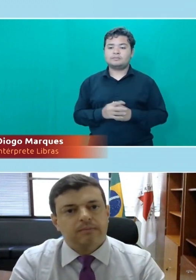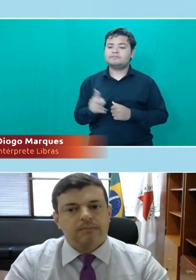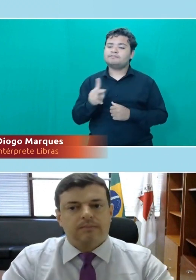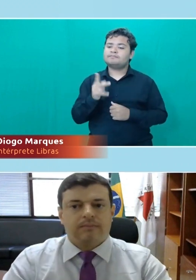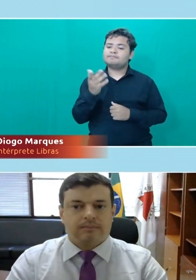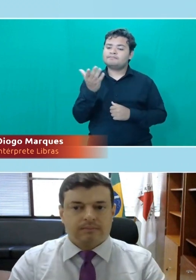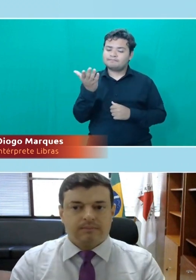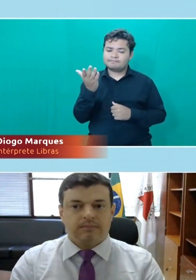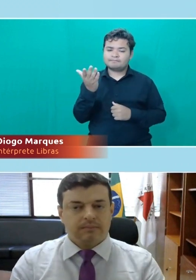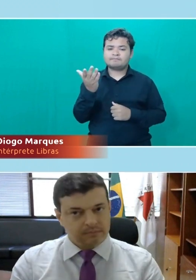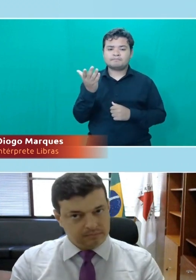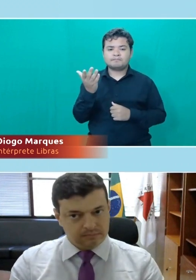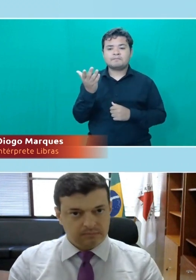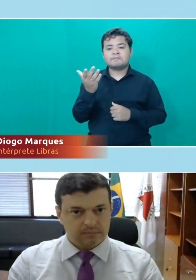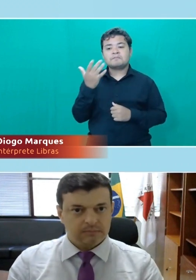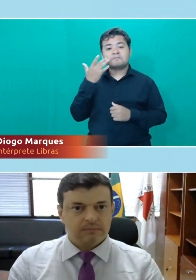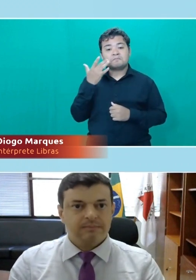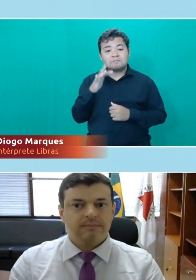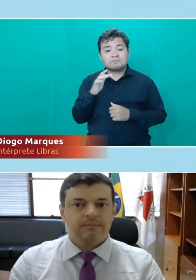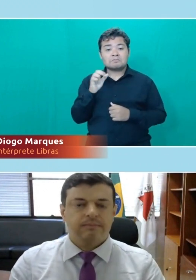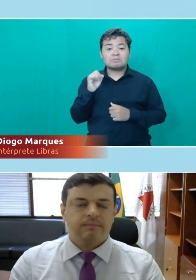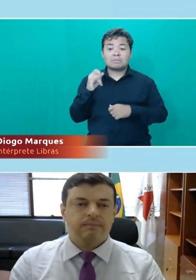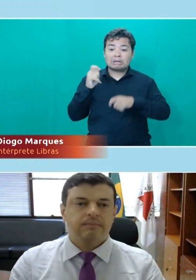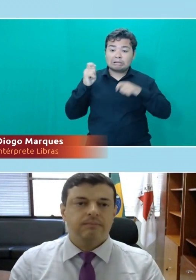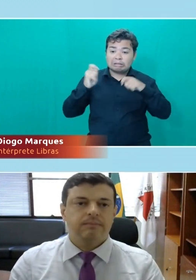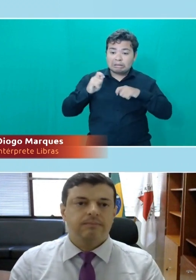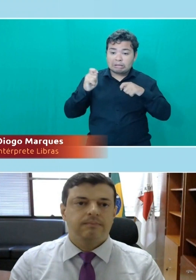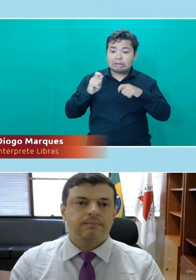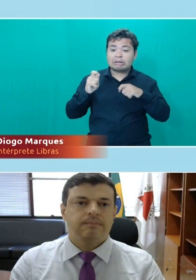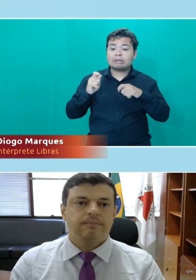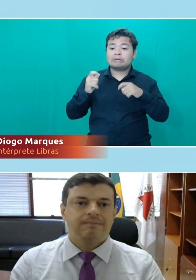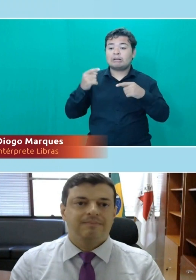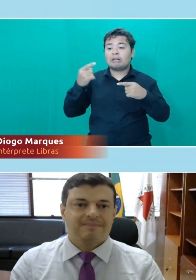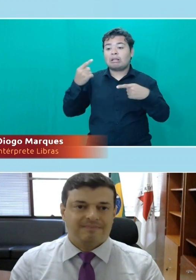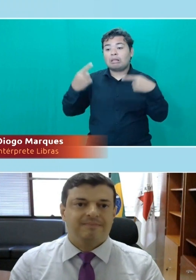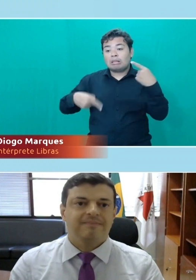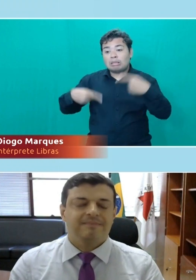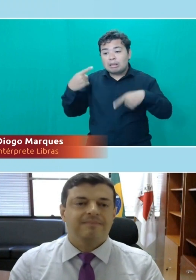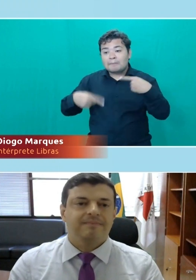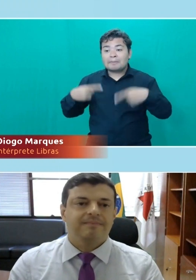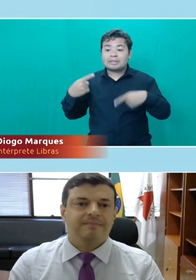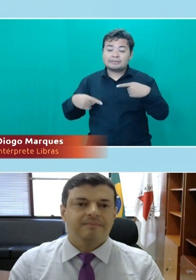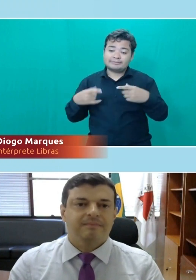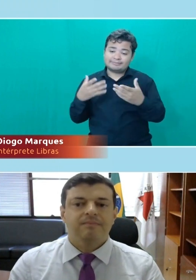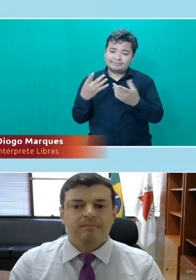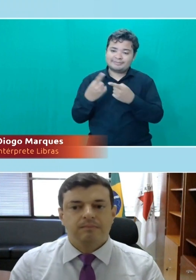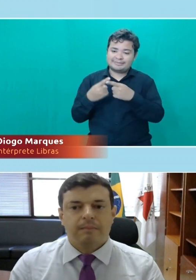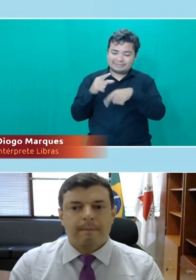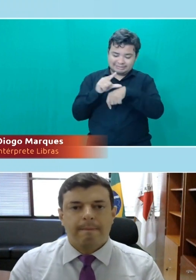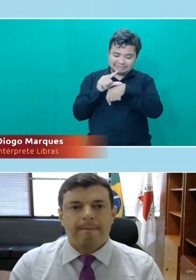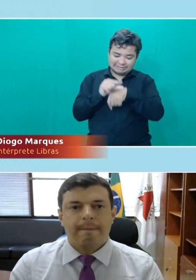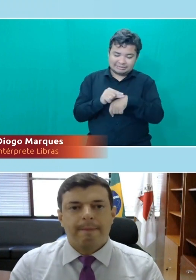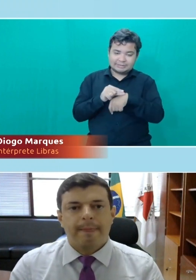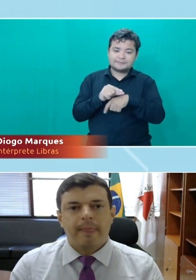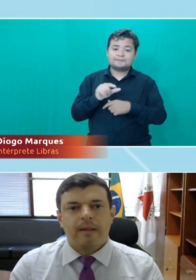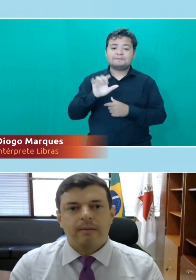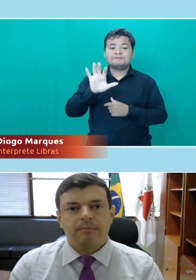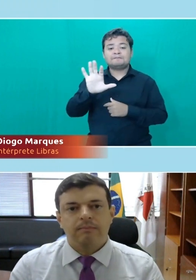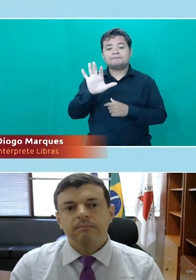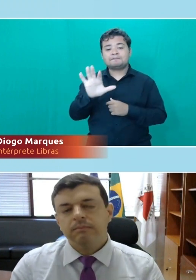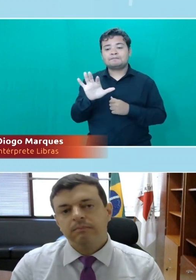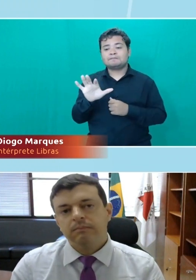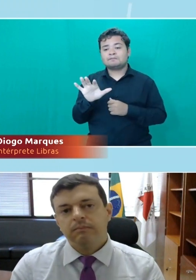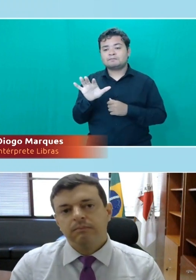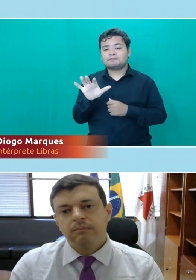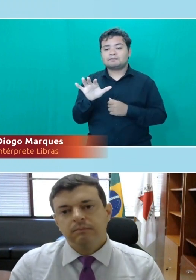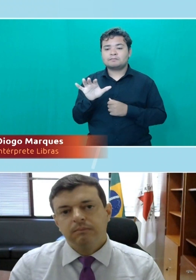uma questão que eu não sei se a gente vai conseguir debatê-la como deveria, porque o tempo de TV é curto, mas um dos